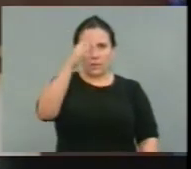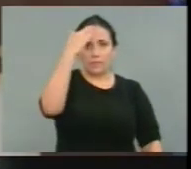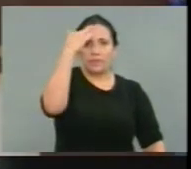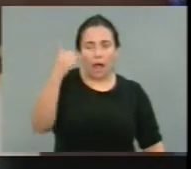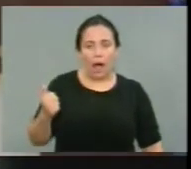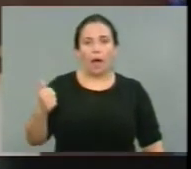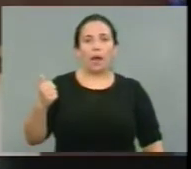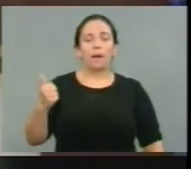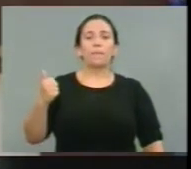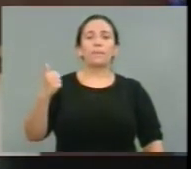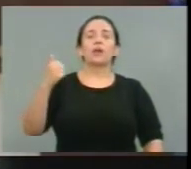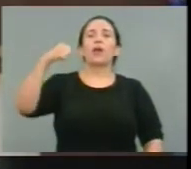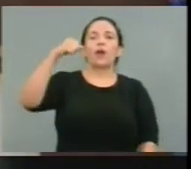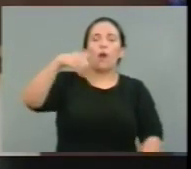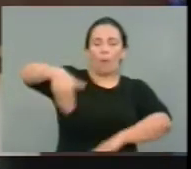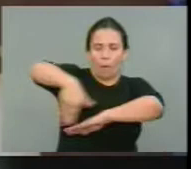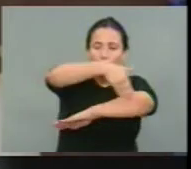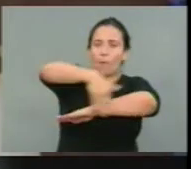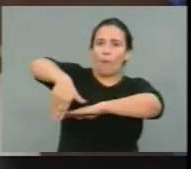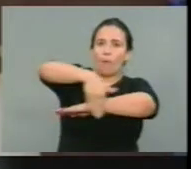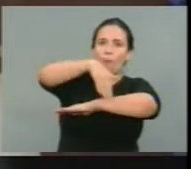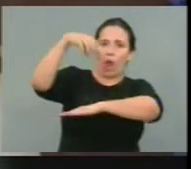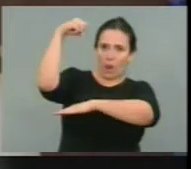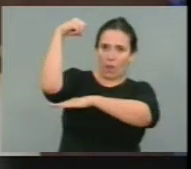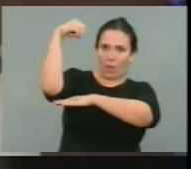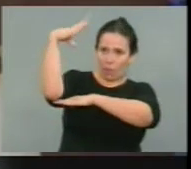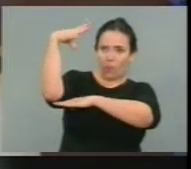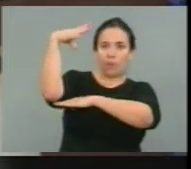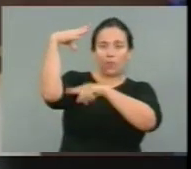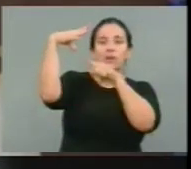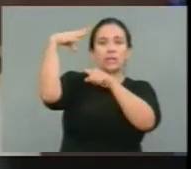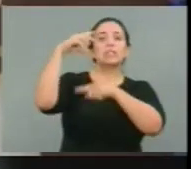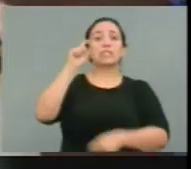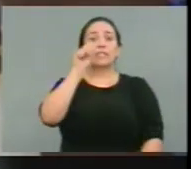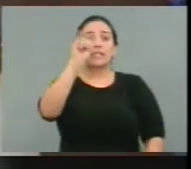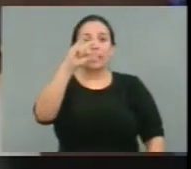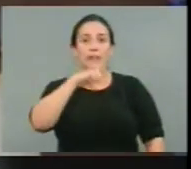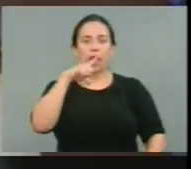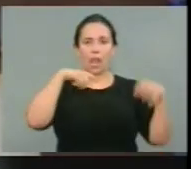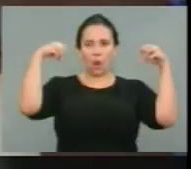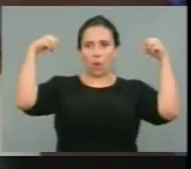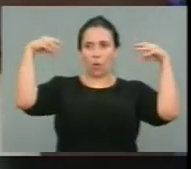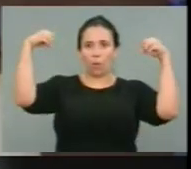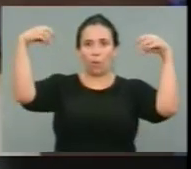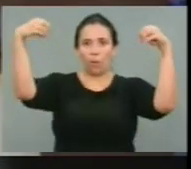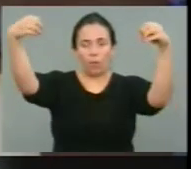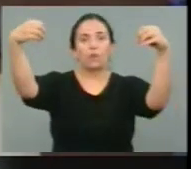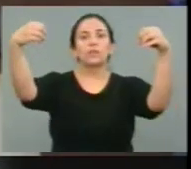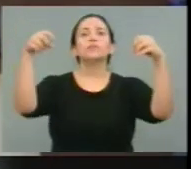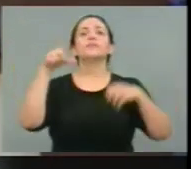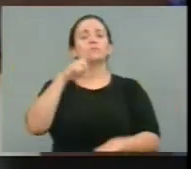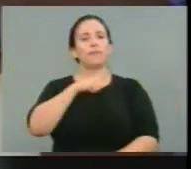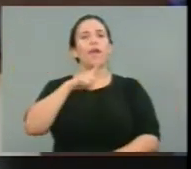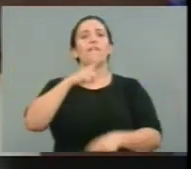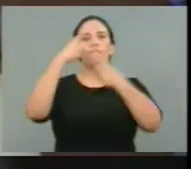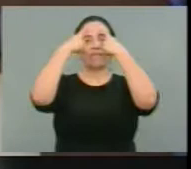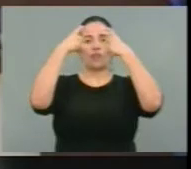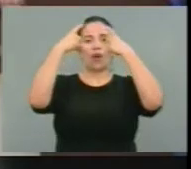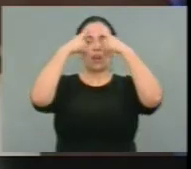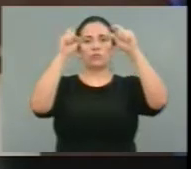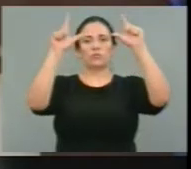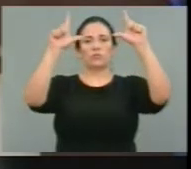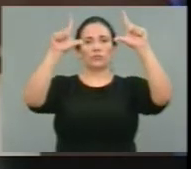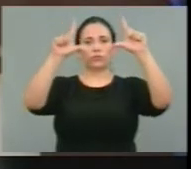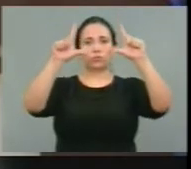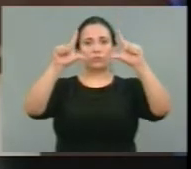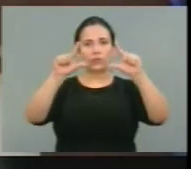violência. Melhorar? Melhorar a iluminação diminui a violência. O governo local... Por eu estou dizendo isso? Porque nós corremos o risco